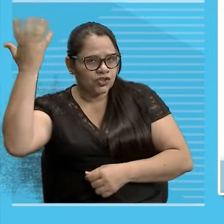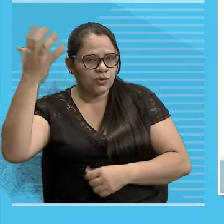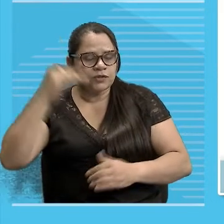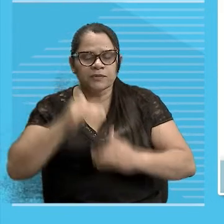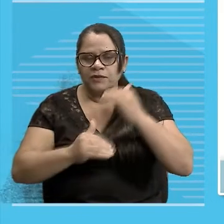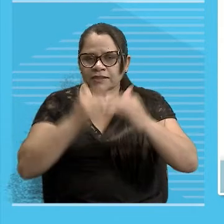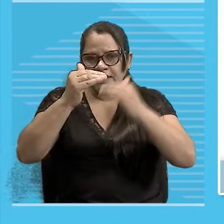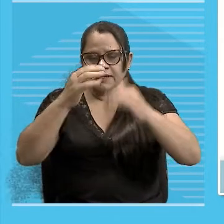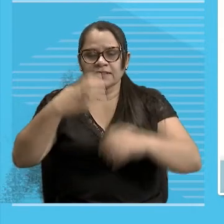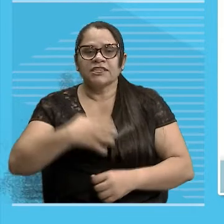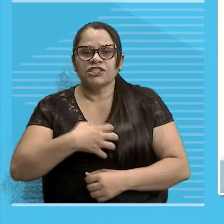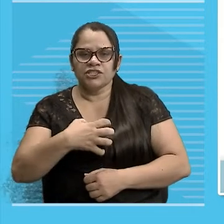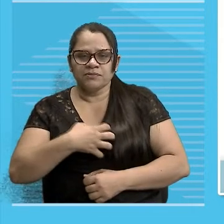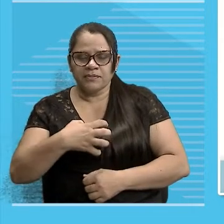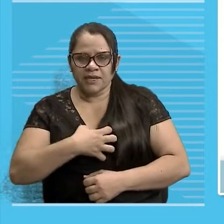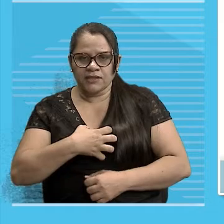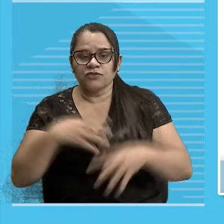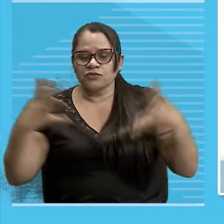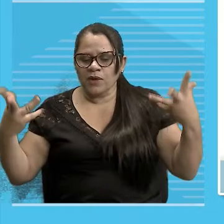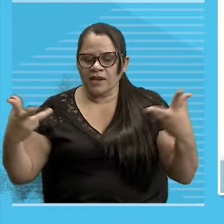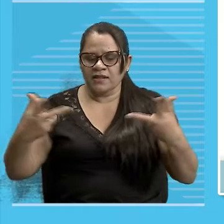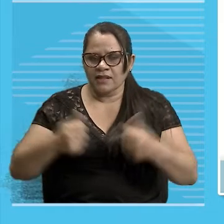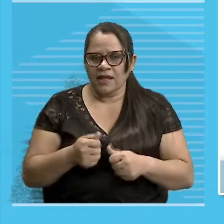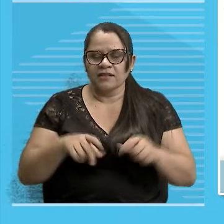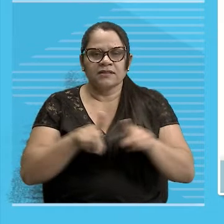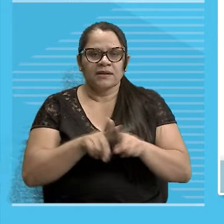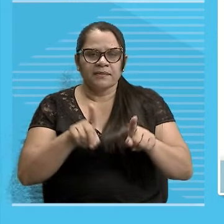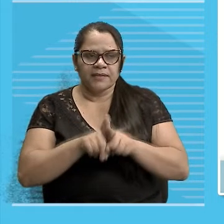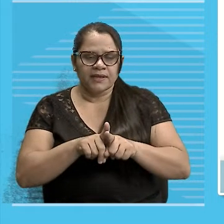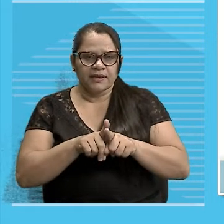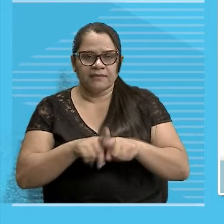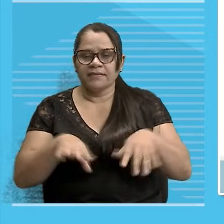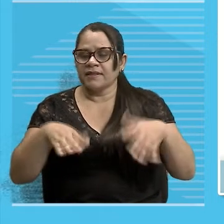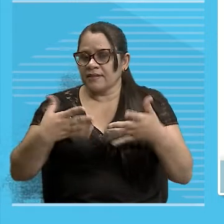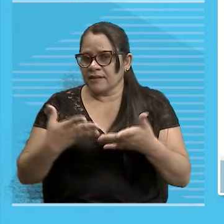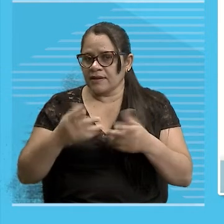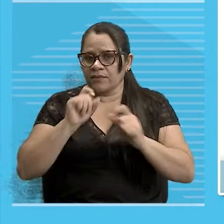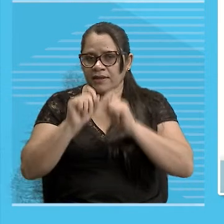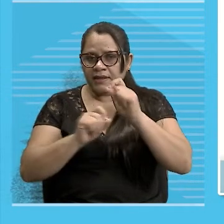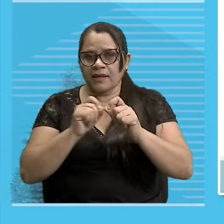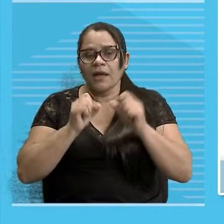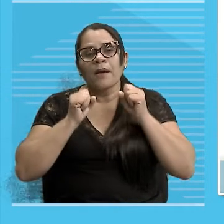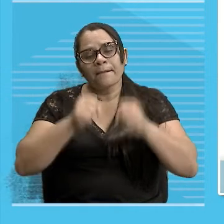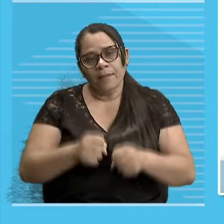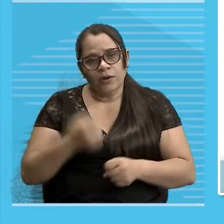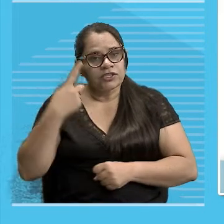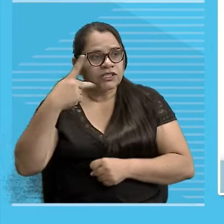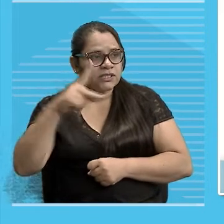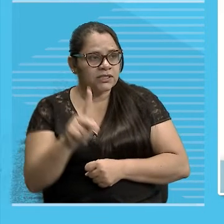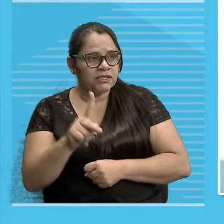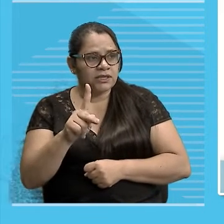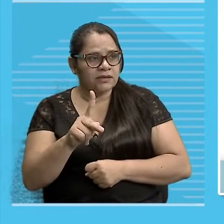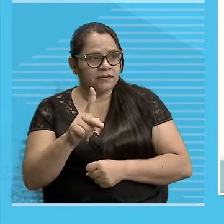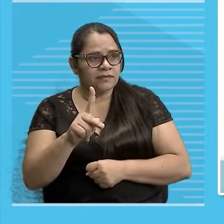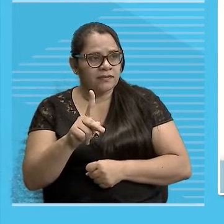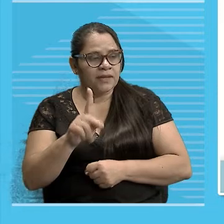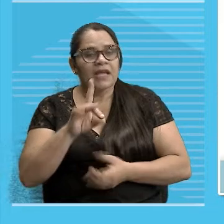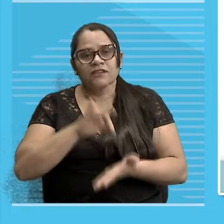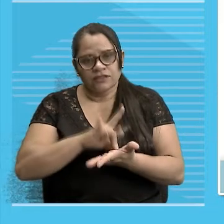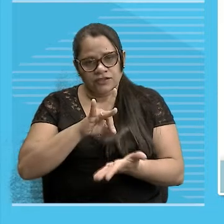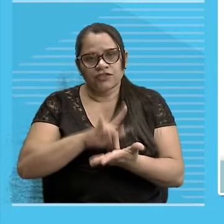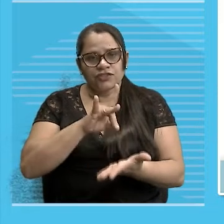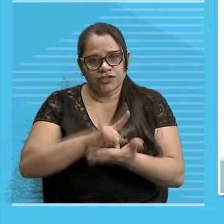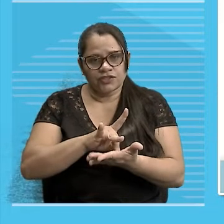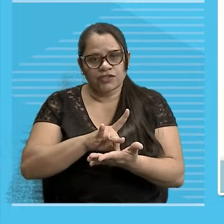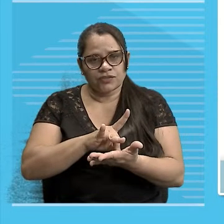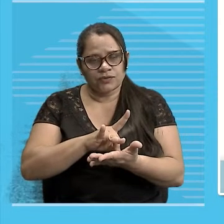Sentimentos Tá Tá vendo Então Podem ser Abstraídos E Nesse caso São os quais